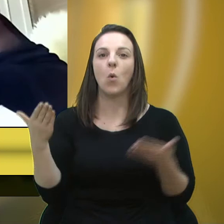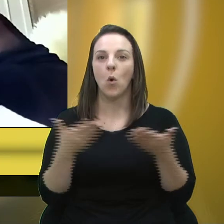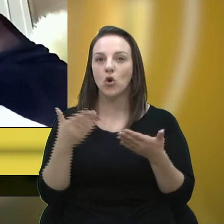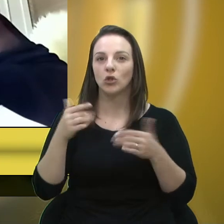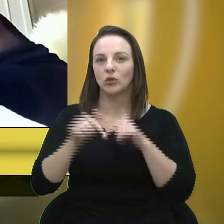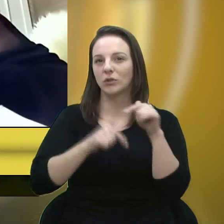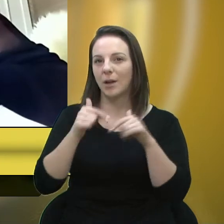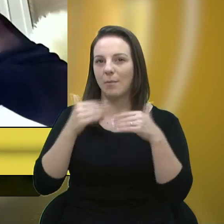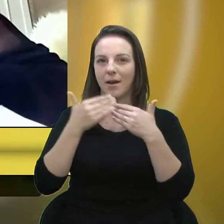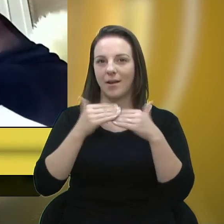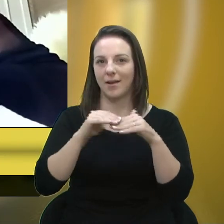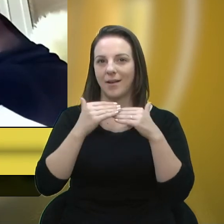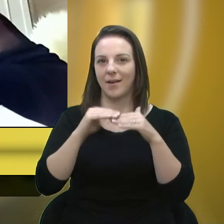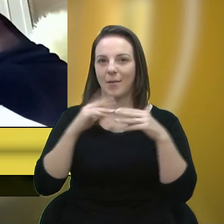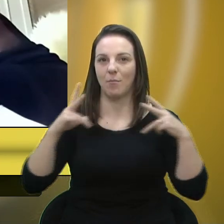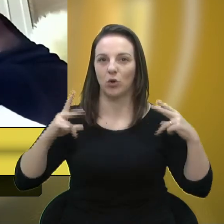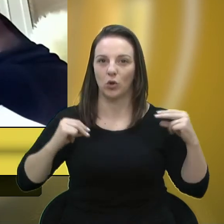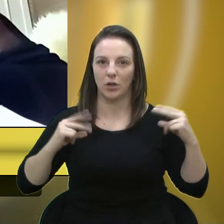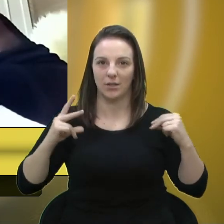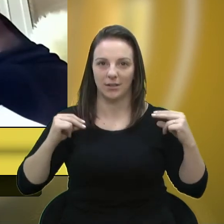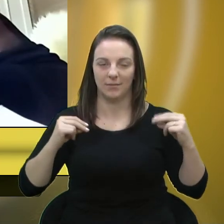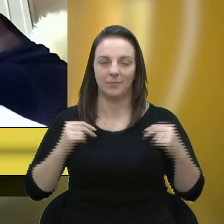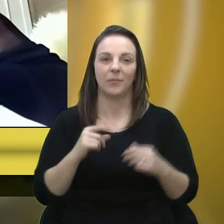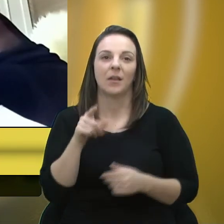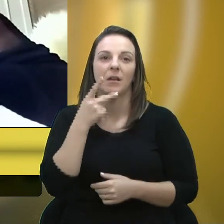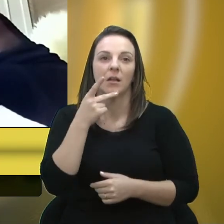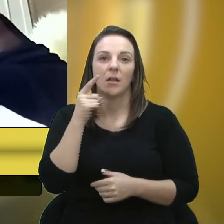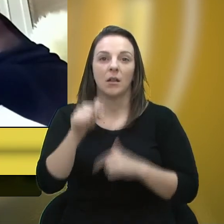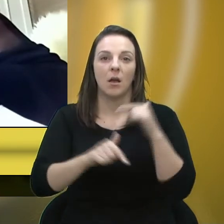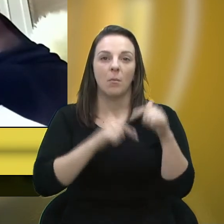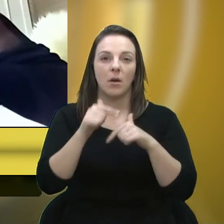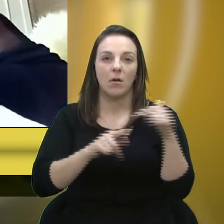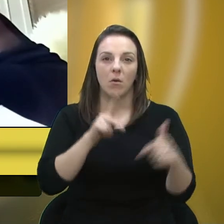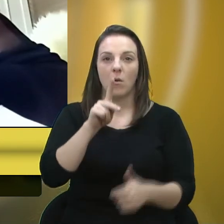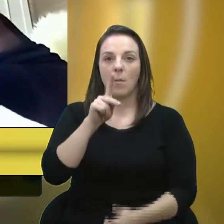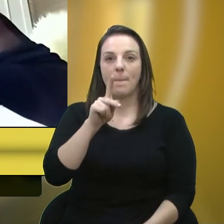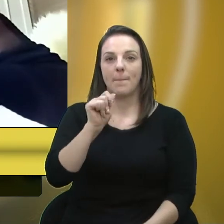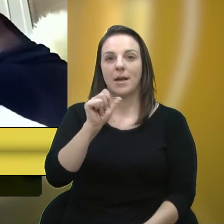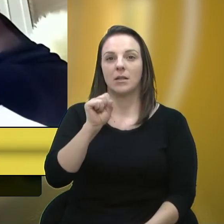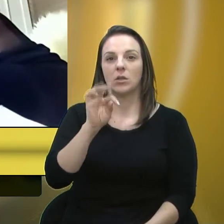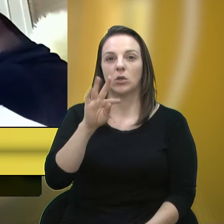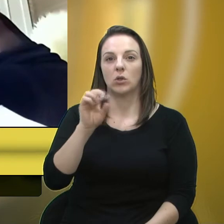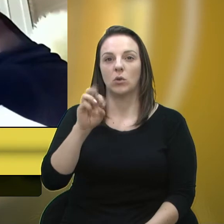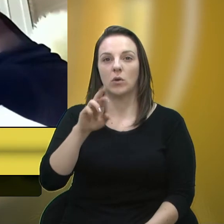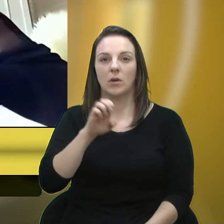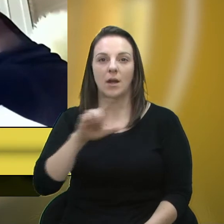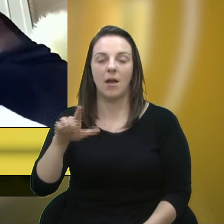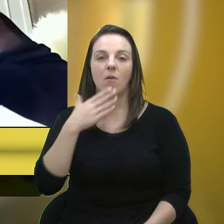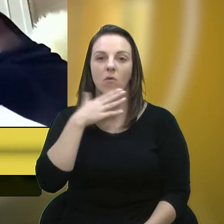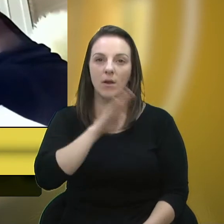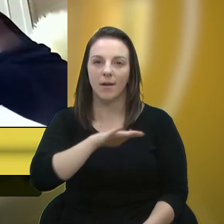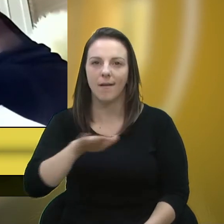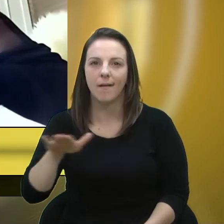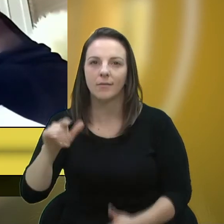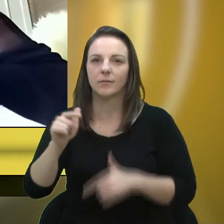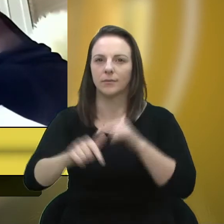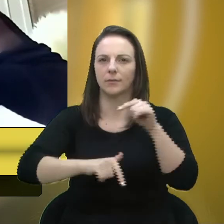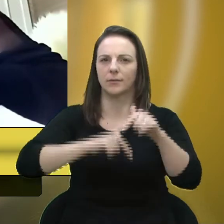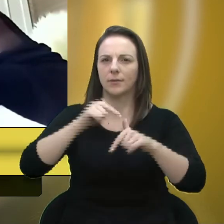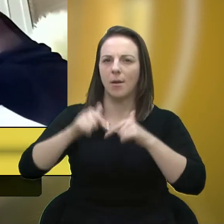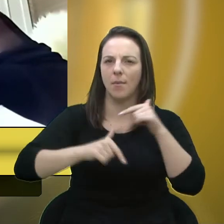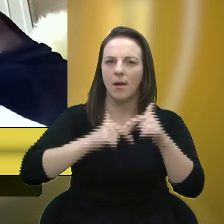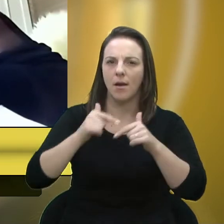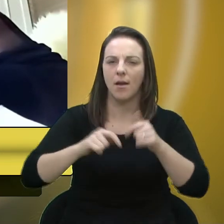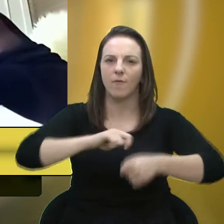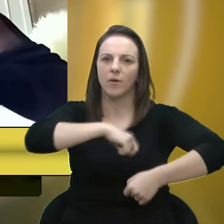comunidade, uma pessoa que era da pastoral da criança, uma pessoa que ajudava na cozinha da igreja,